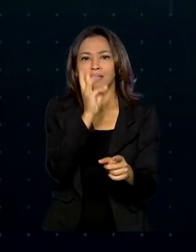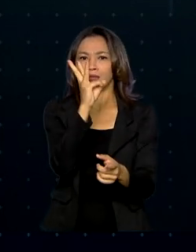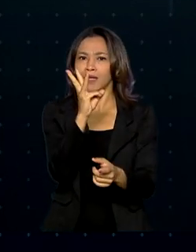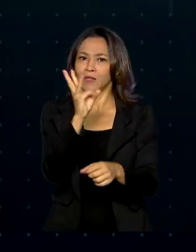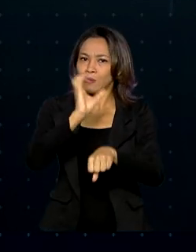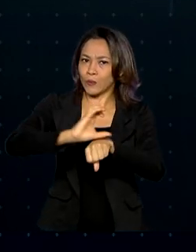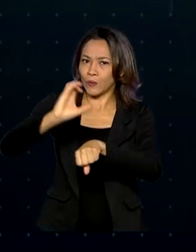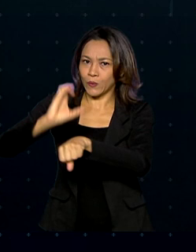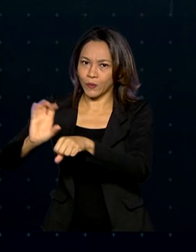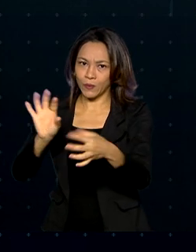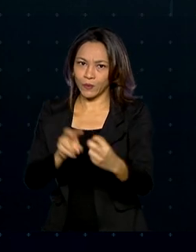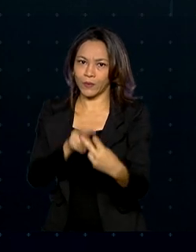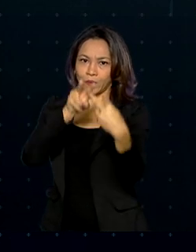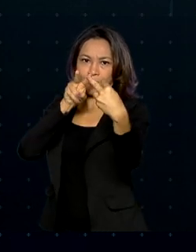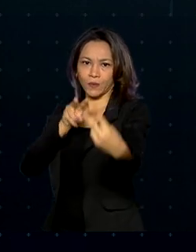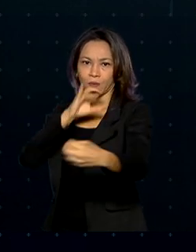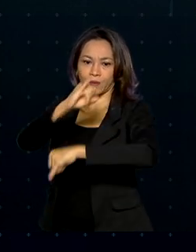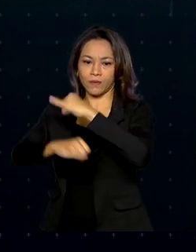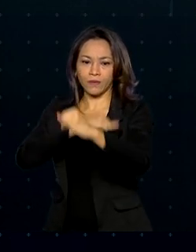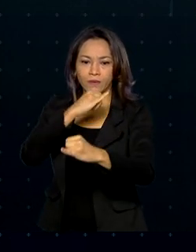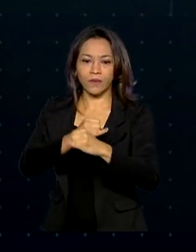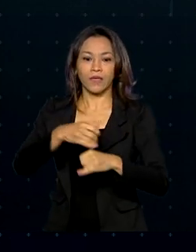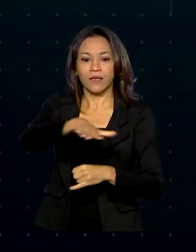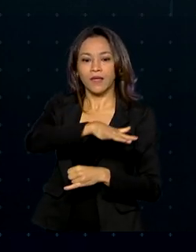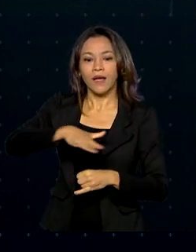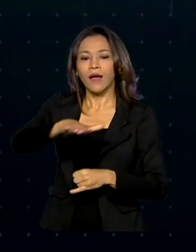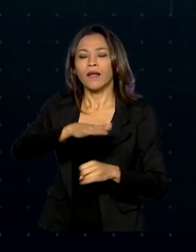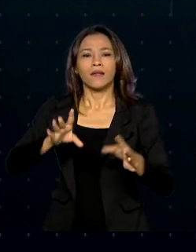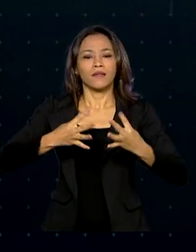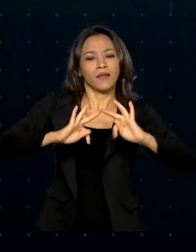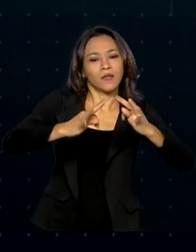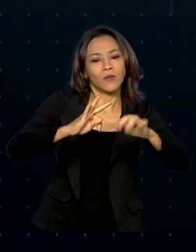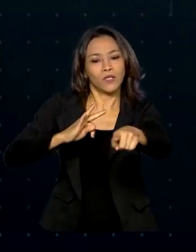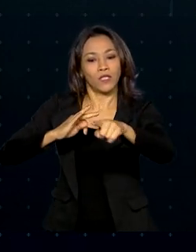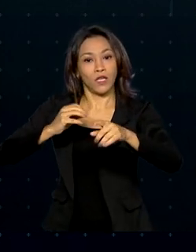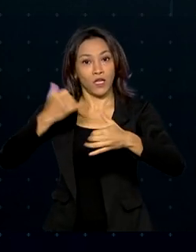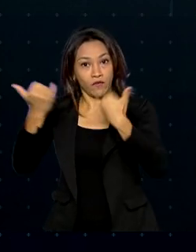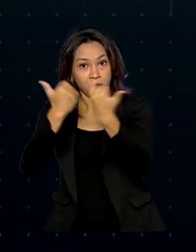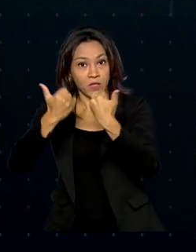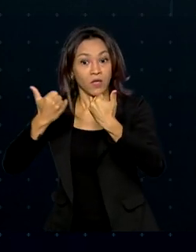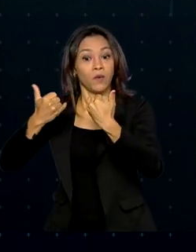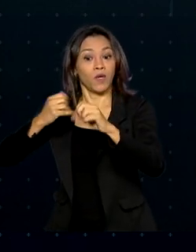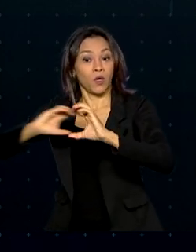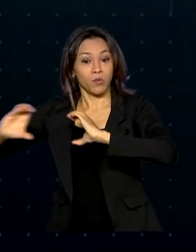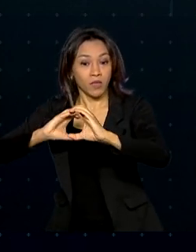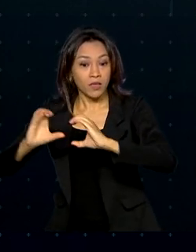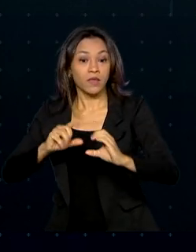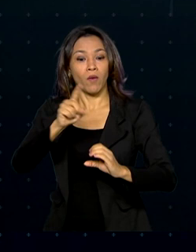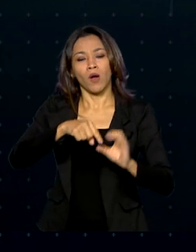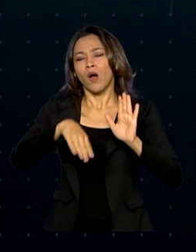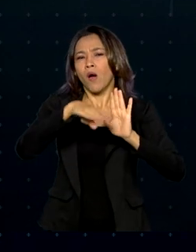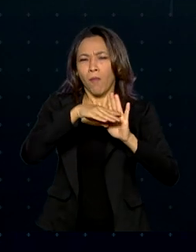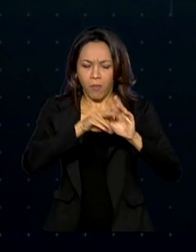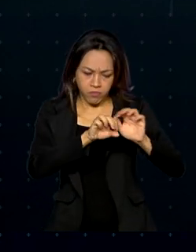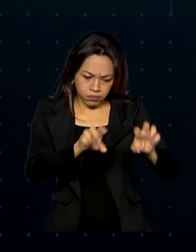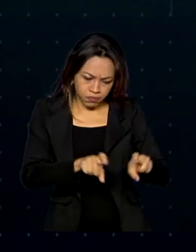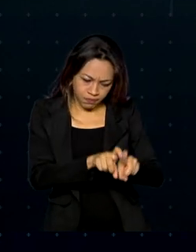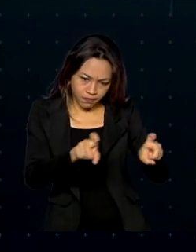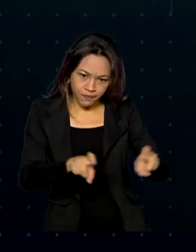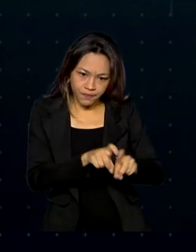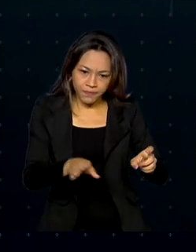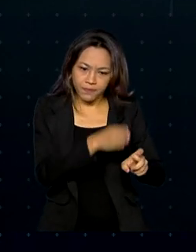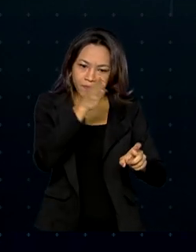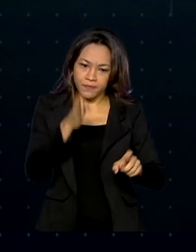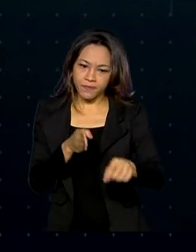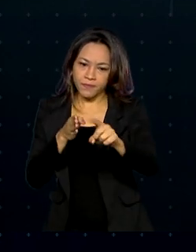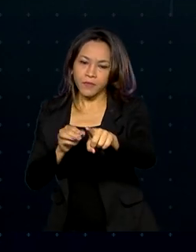online na área de Tecnologias da Informação e Comunicação. Programador de Sistemas, Programador Web e